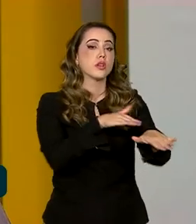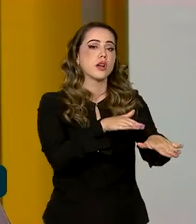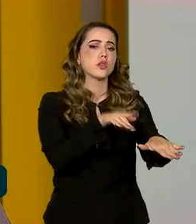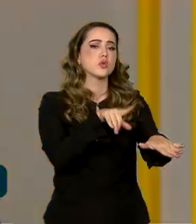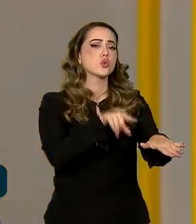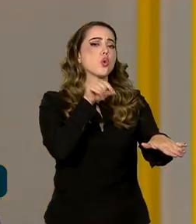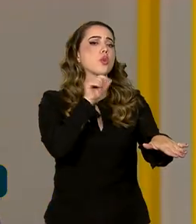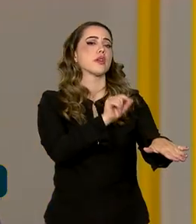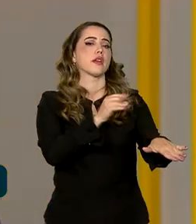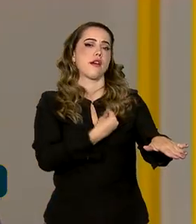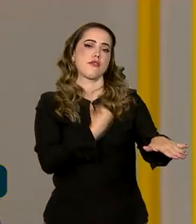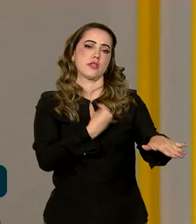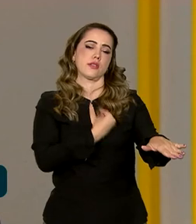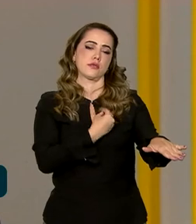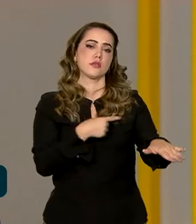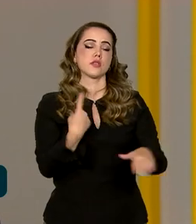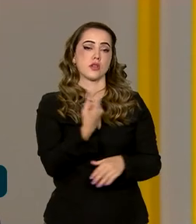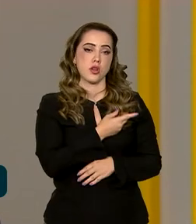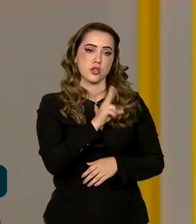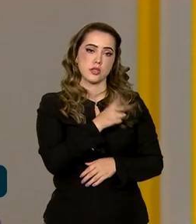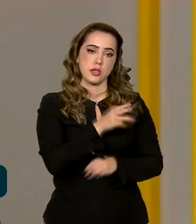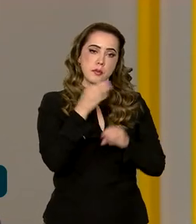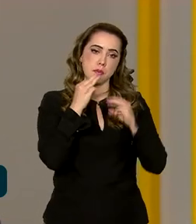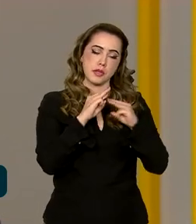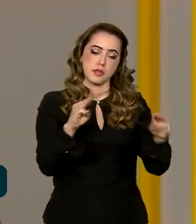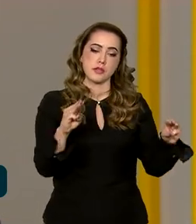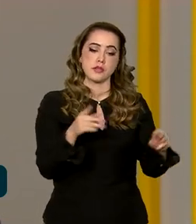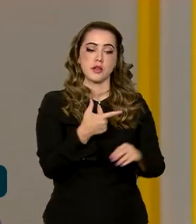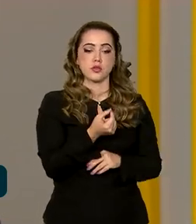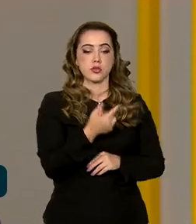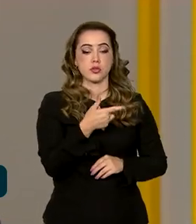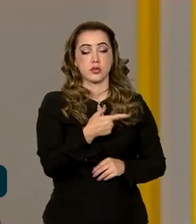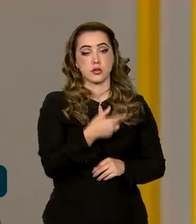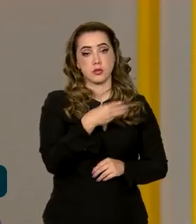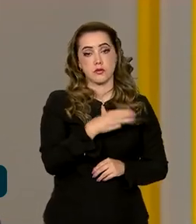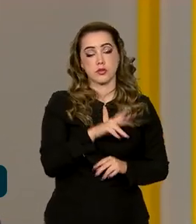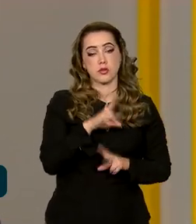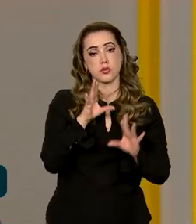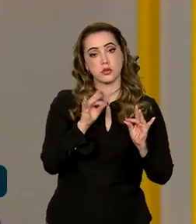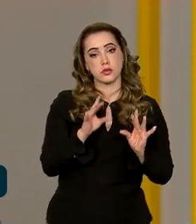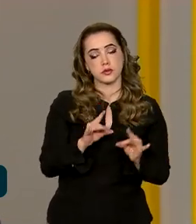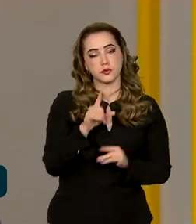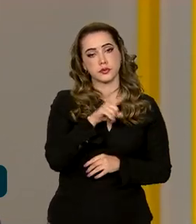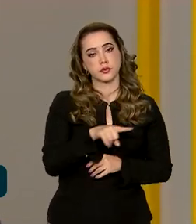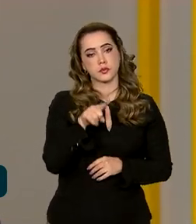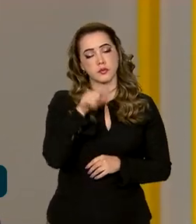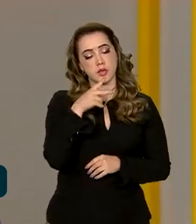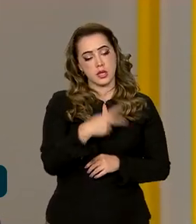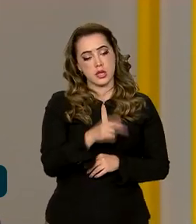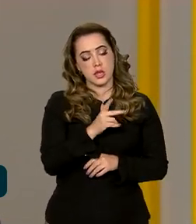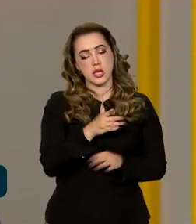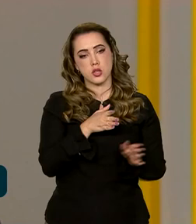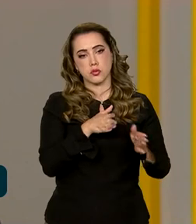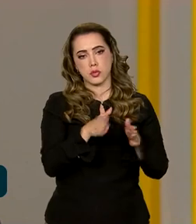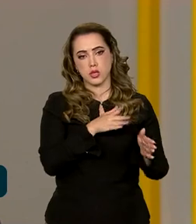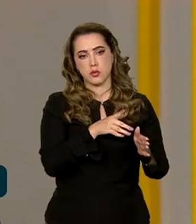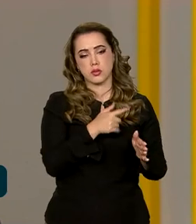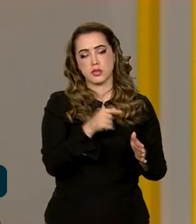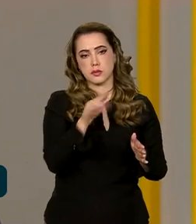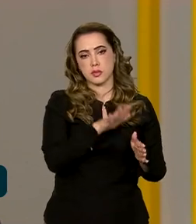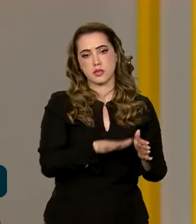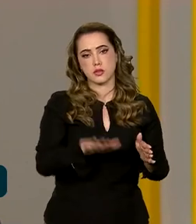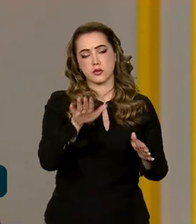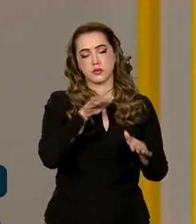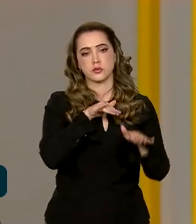continua usando essa mesma mensagem no ano de 2023, com o destaque que, nesse momento da Semana Nacional de